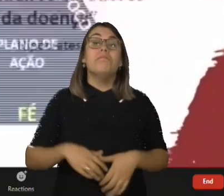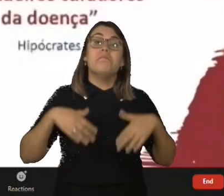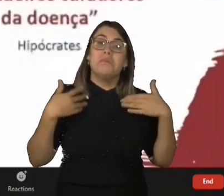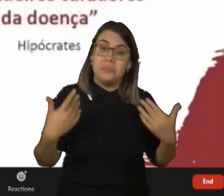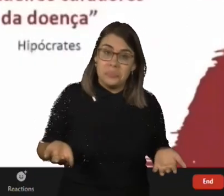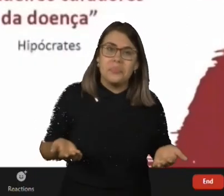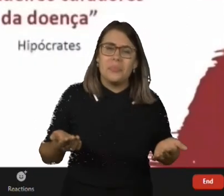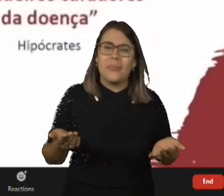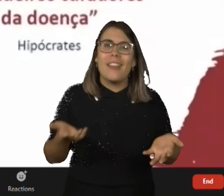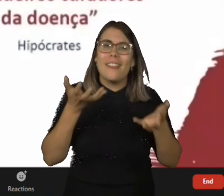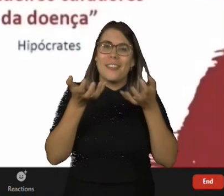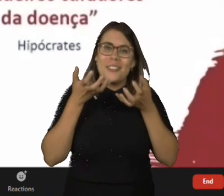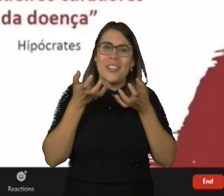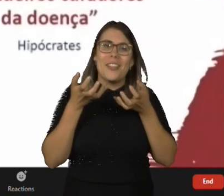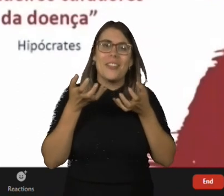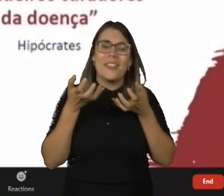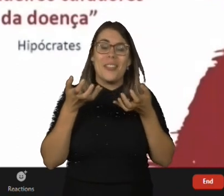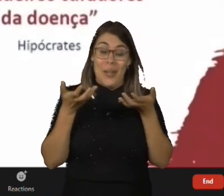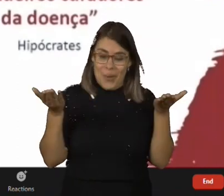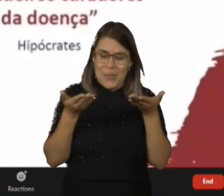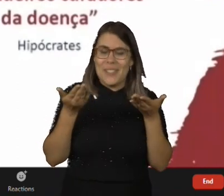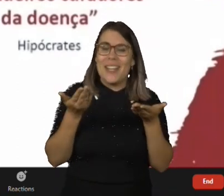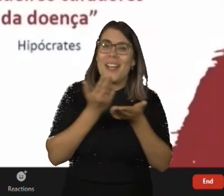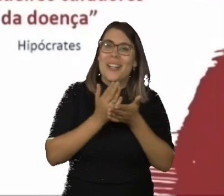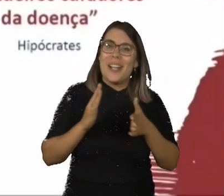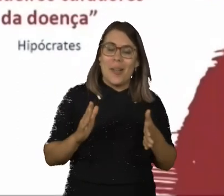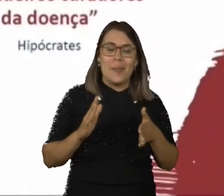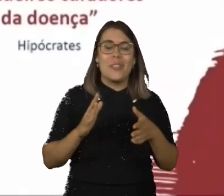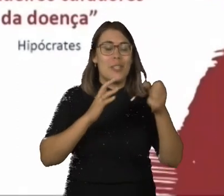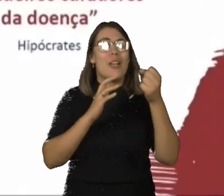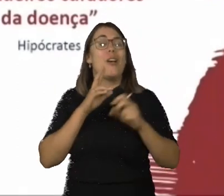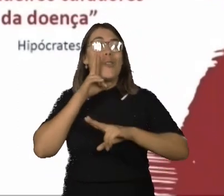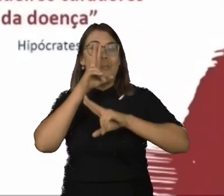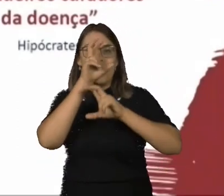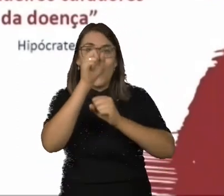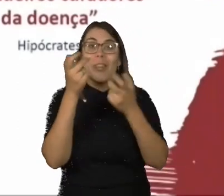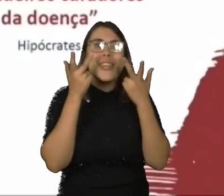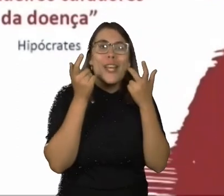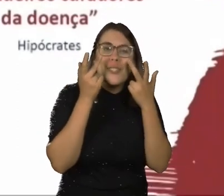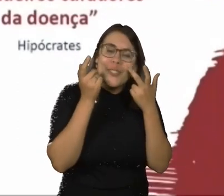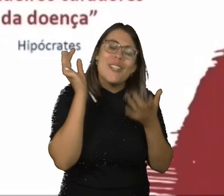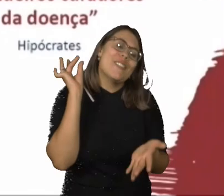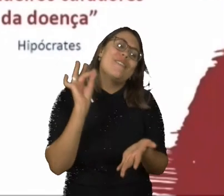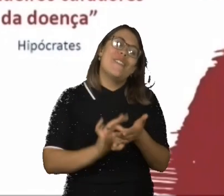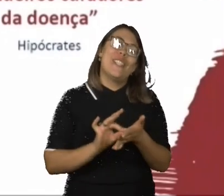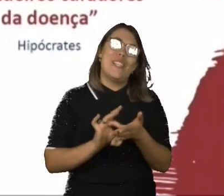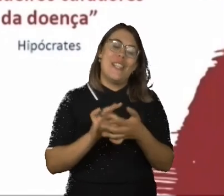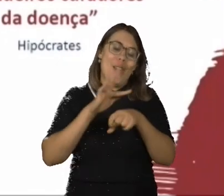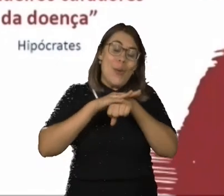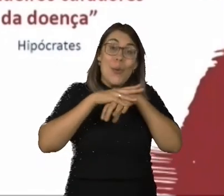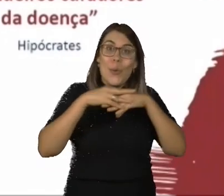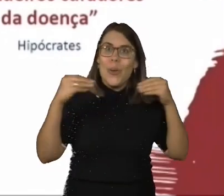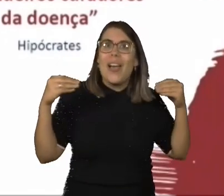Então, eu quero ir finalizando aqui, que as forças naturais dentro de nós são os verdadeiros curadores da